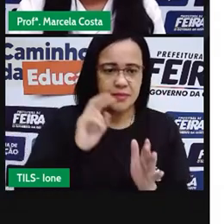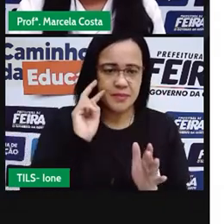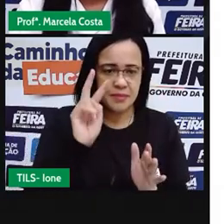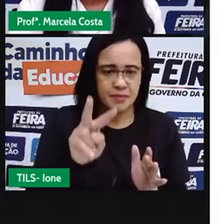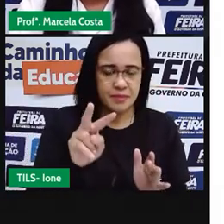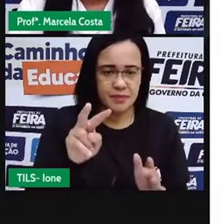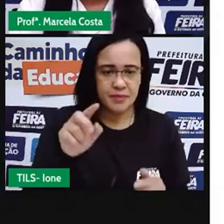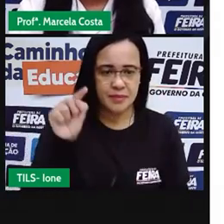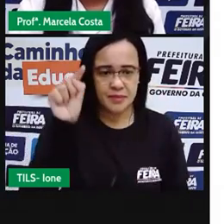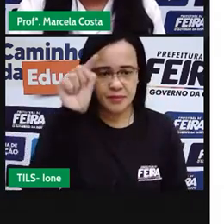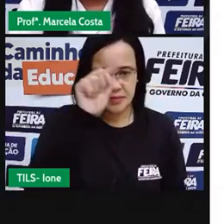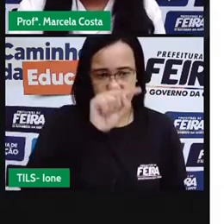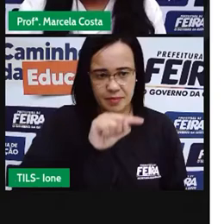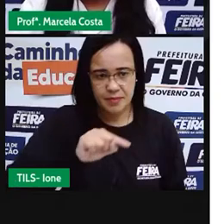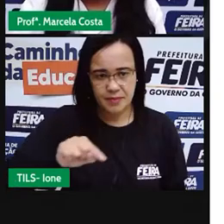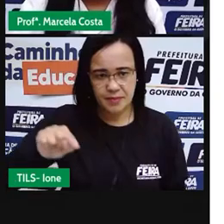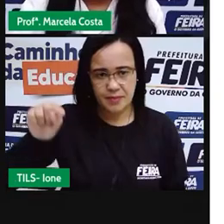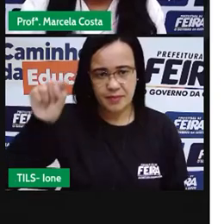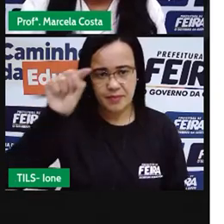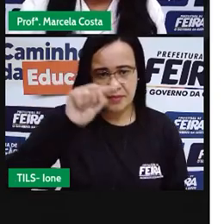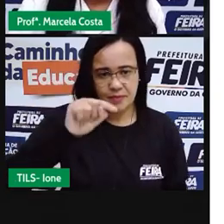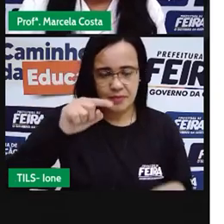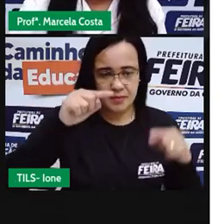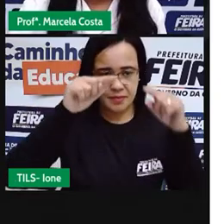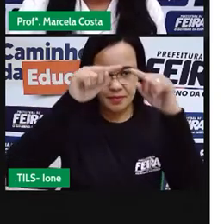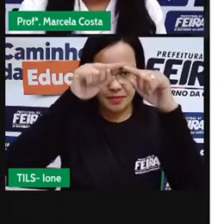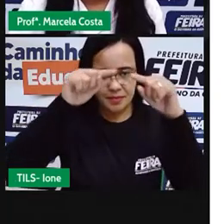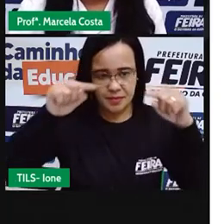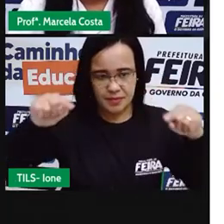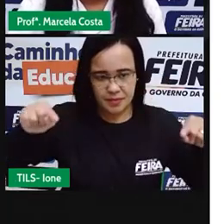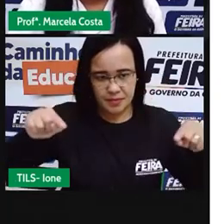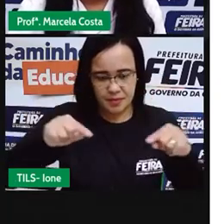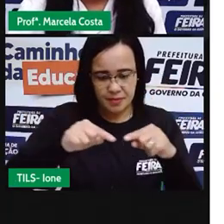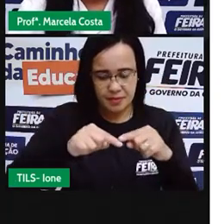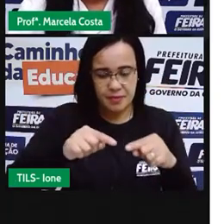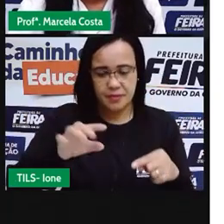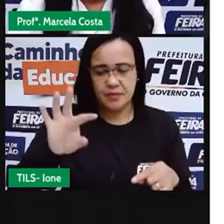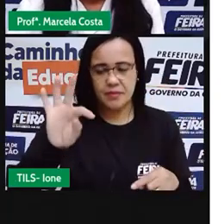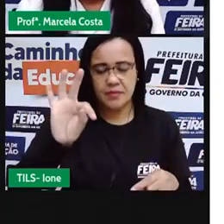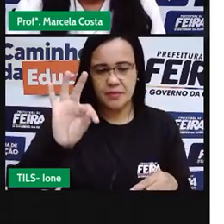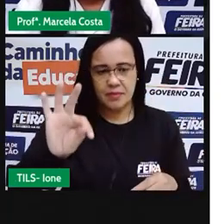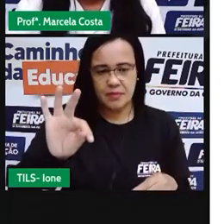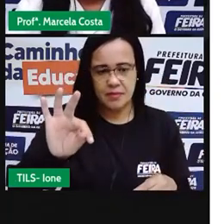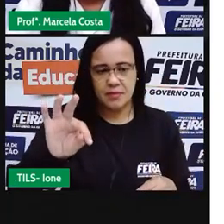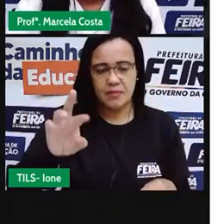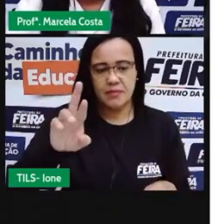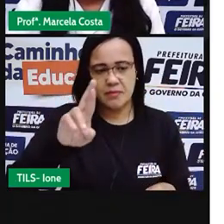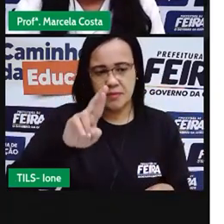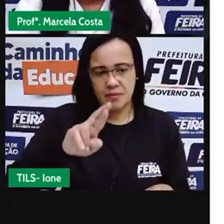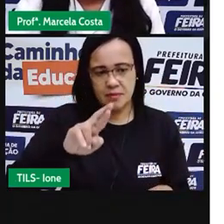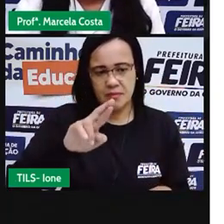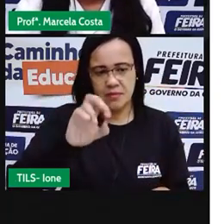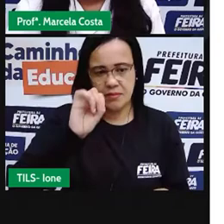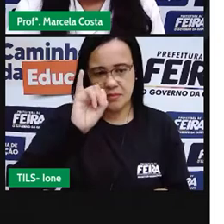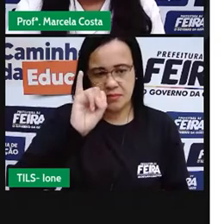o formato de um triângulo e o formato de um círculo